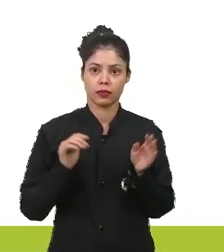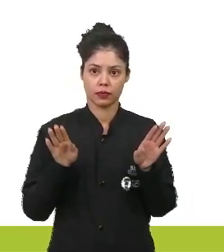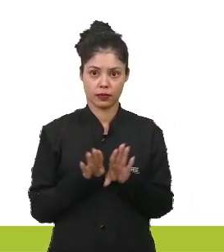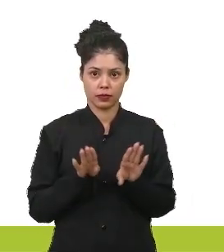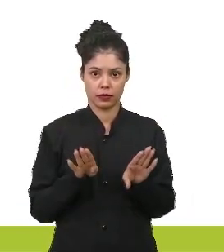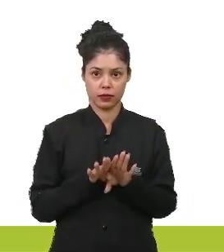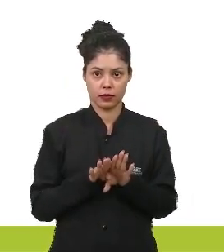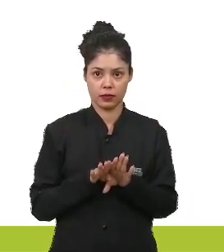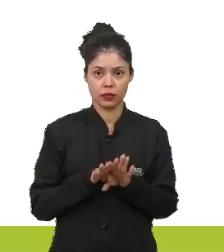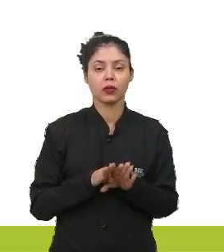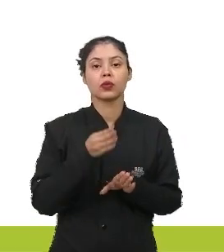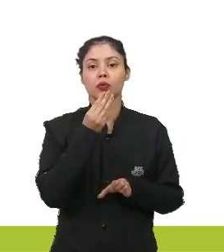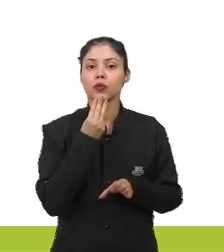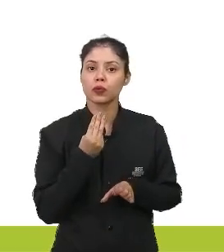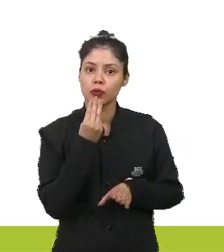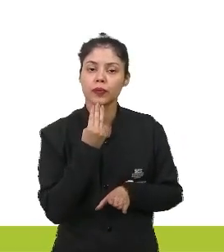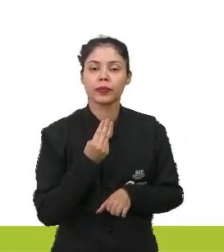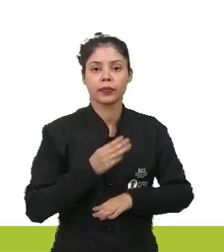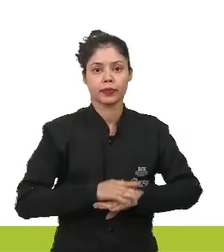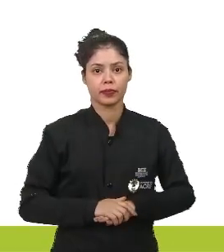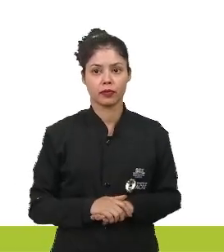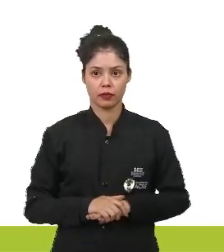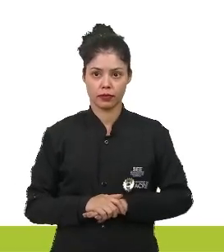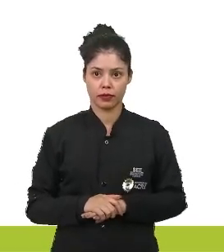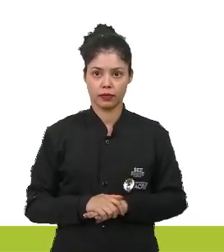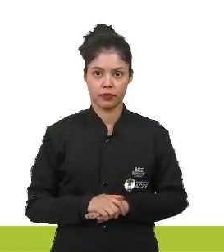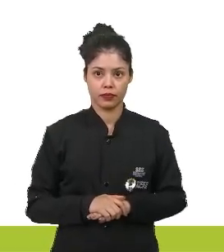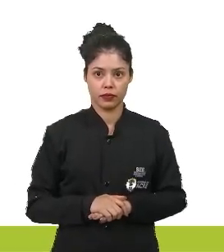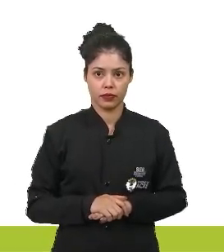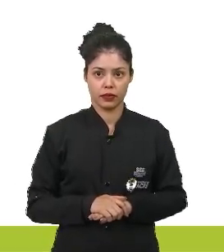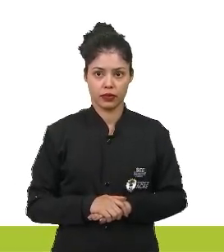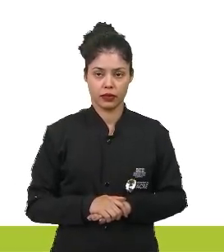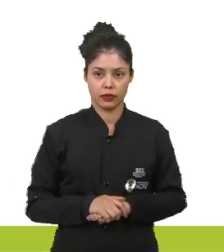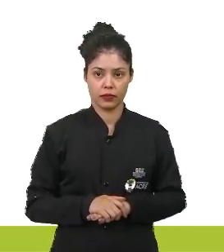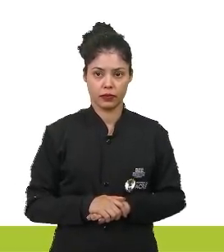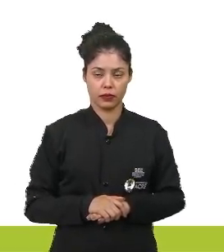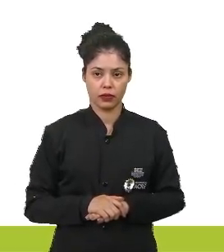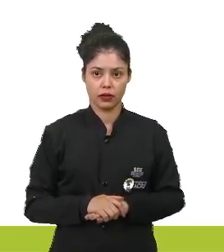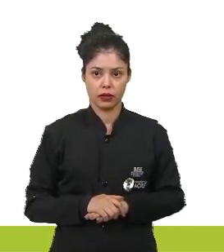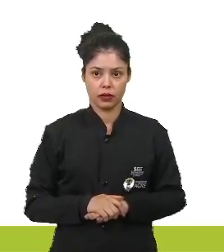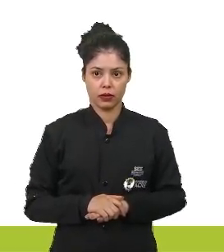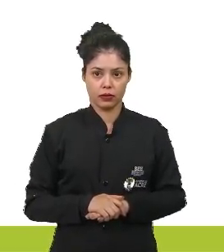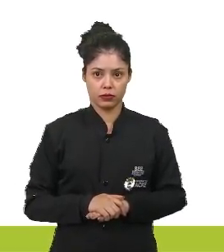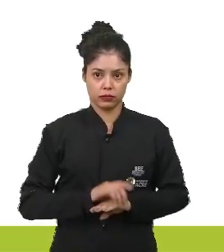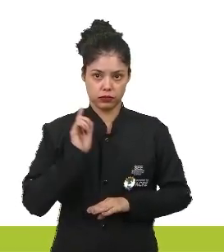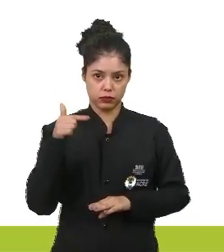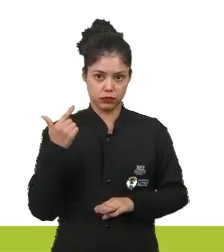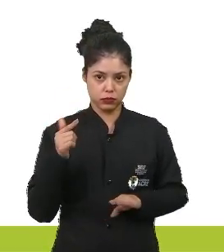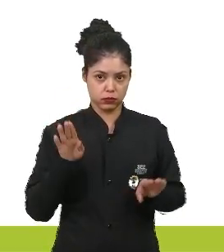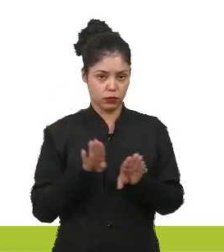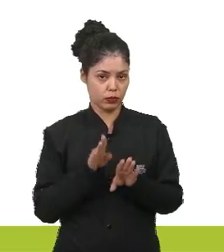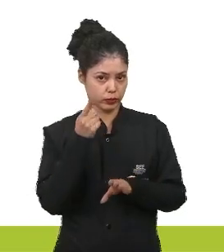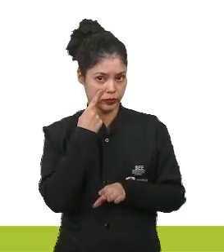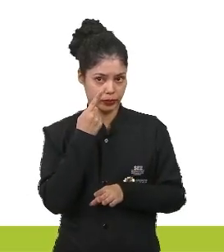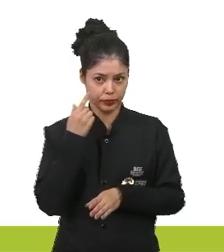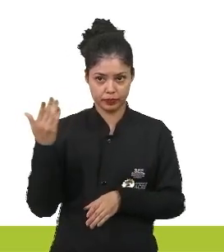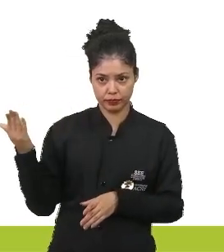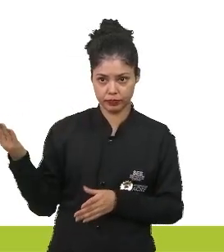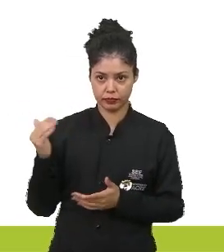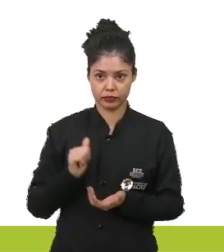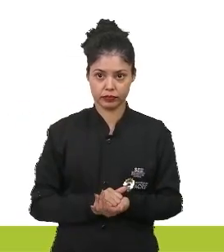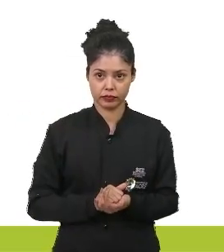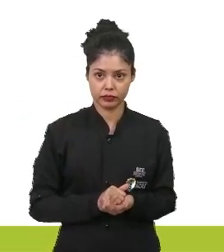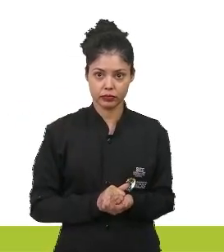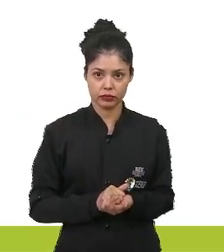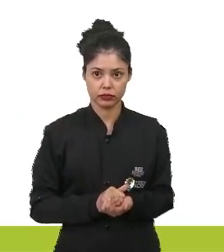a parte masculina. Masculina. Aqui é outro também masculino. E